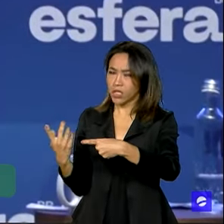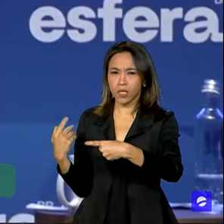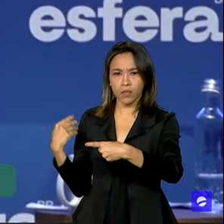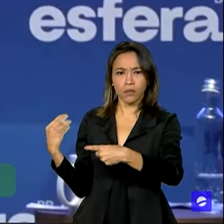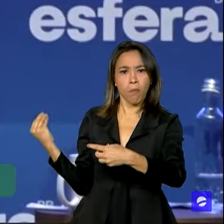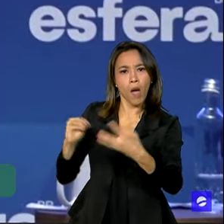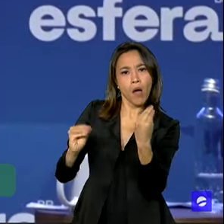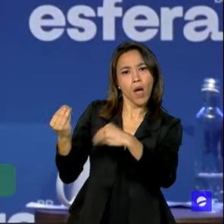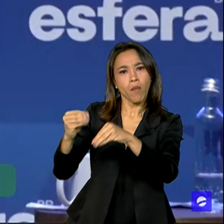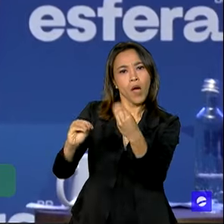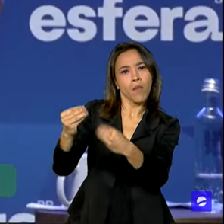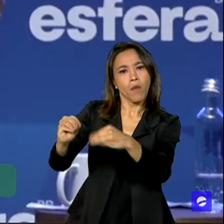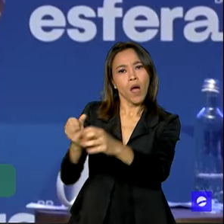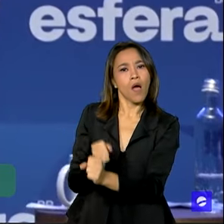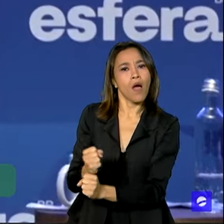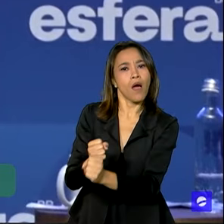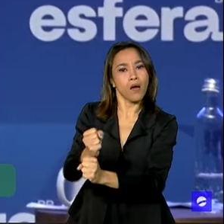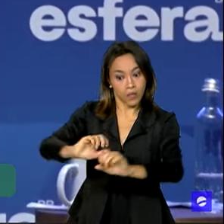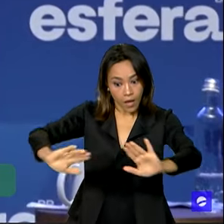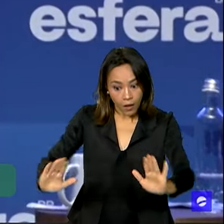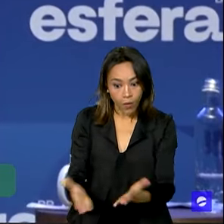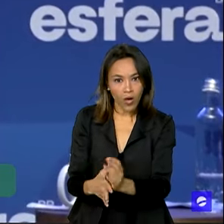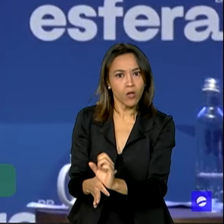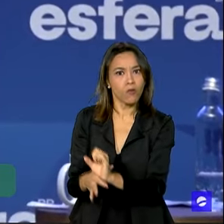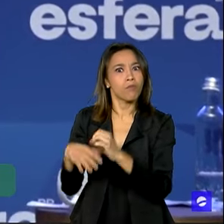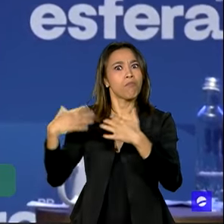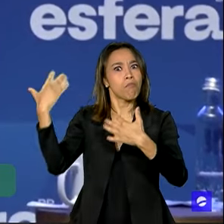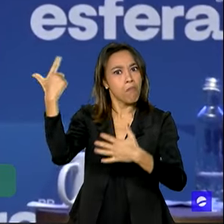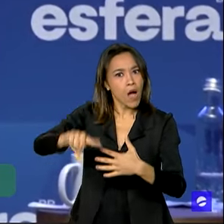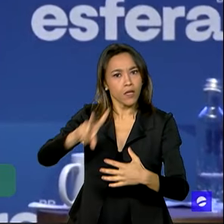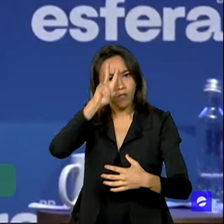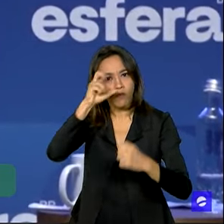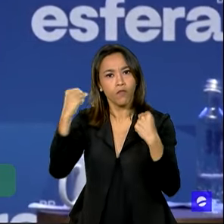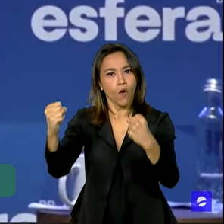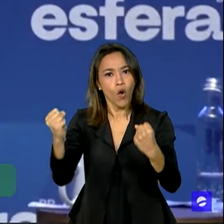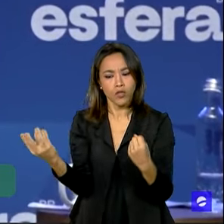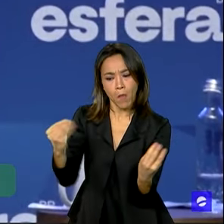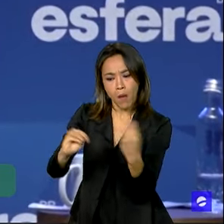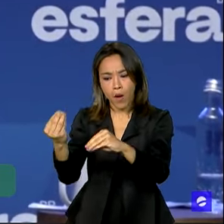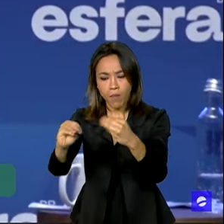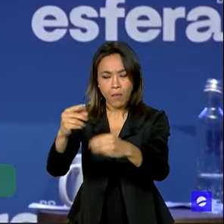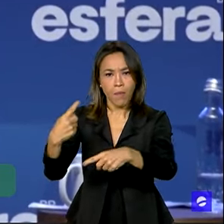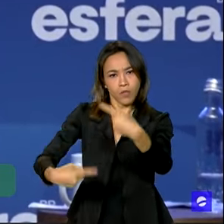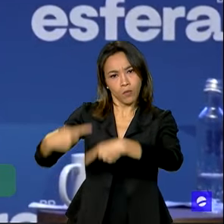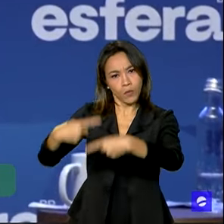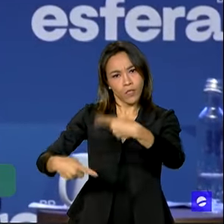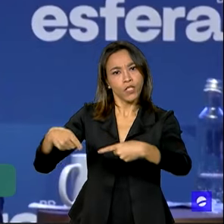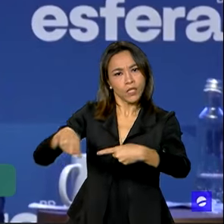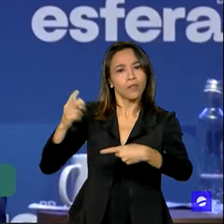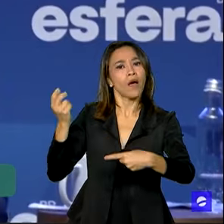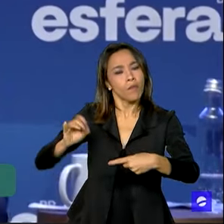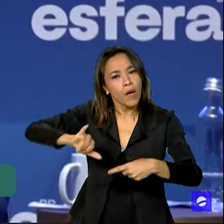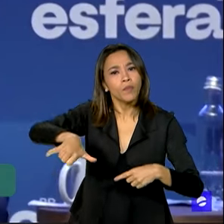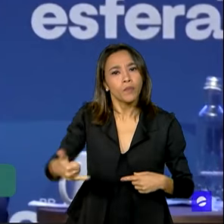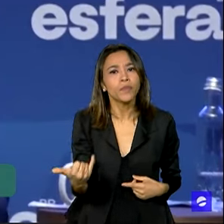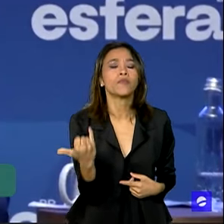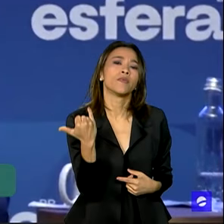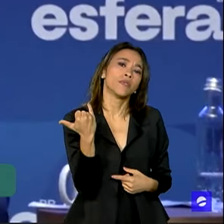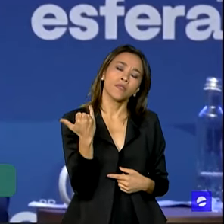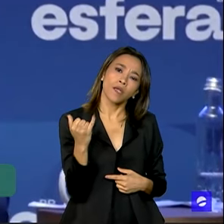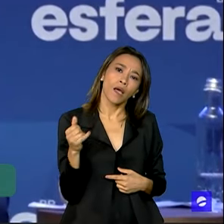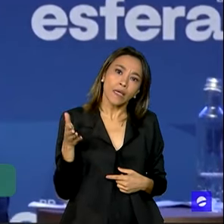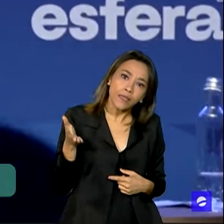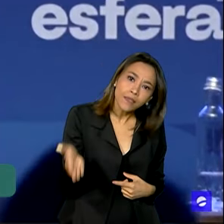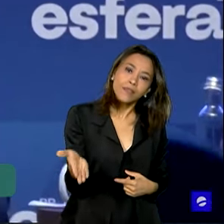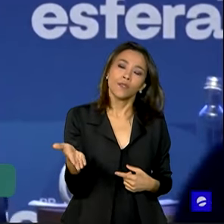e agora de forma mais vigorosa no terceiro mandato do presidente Lula, construindo e aproveitando essa grande